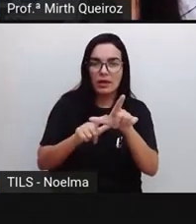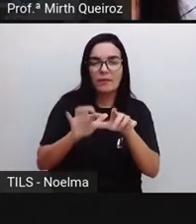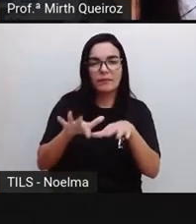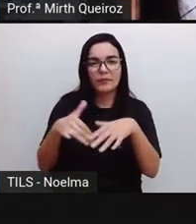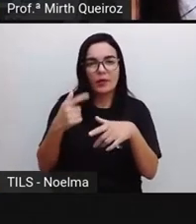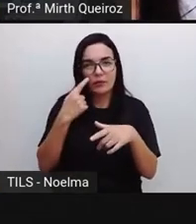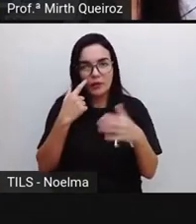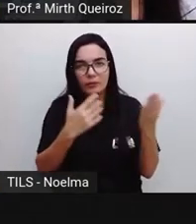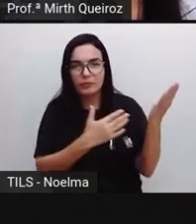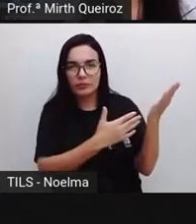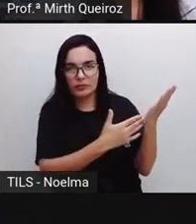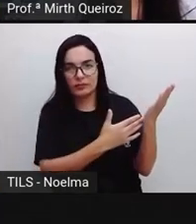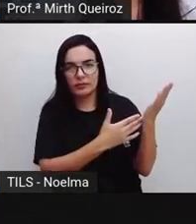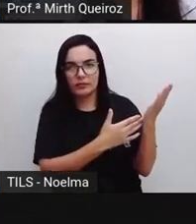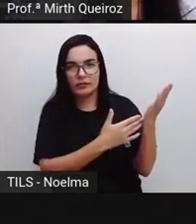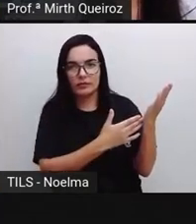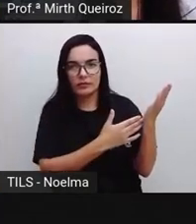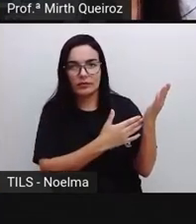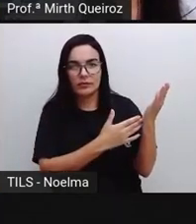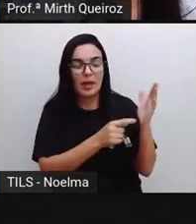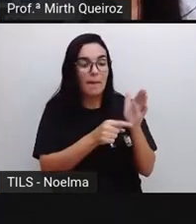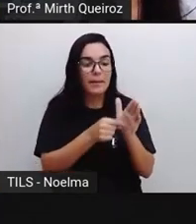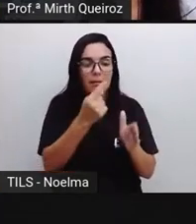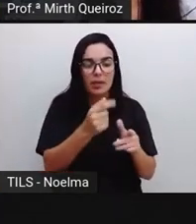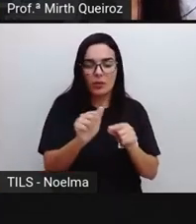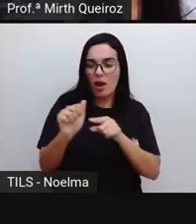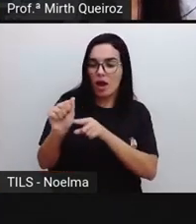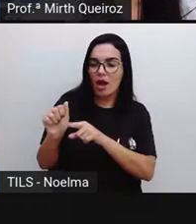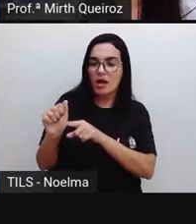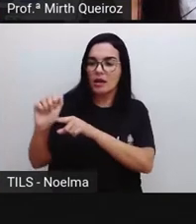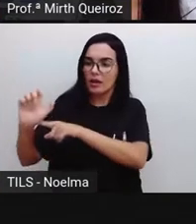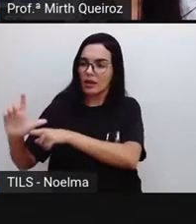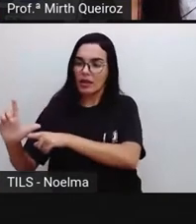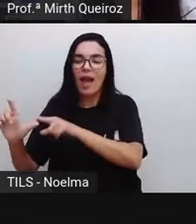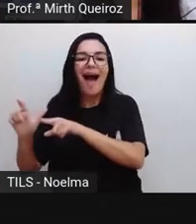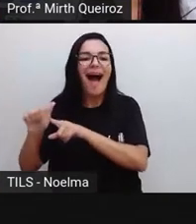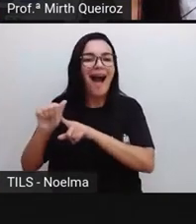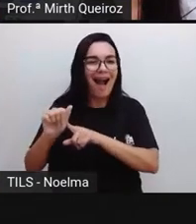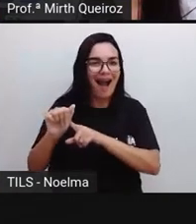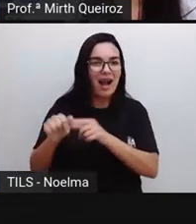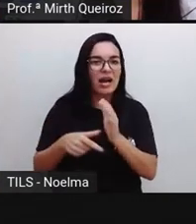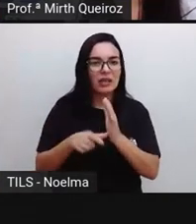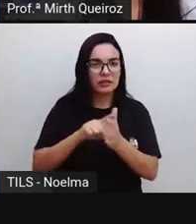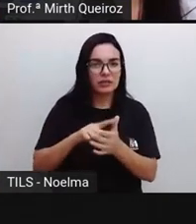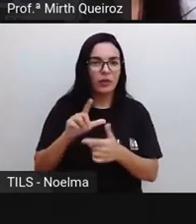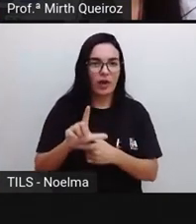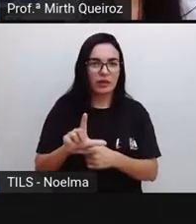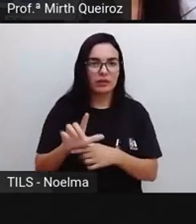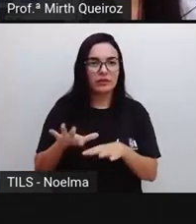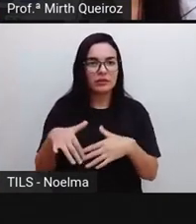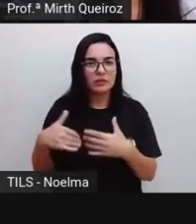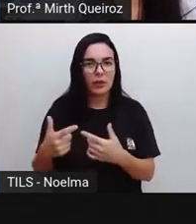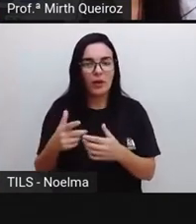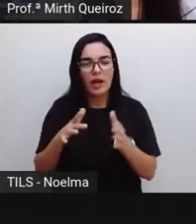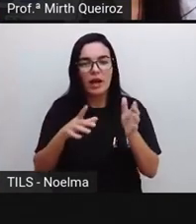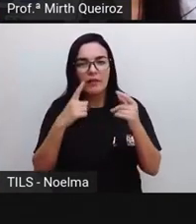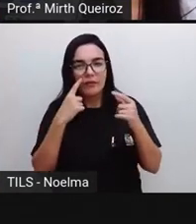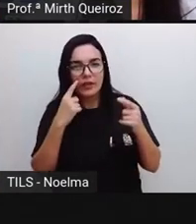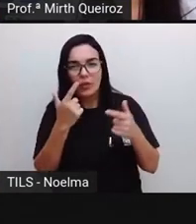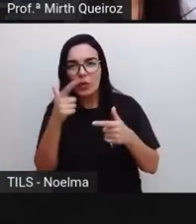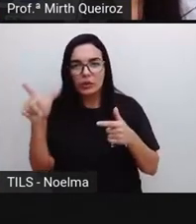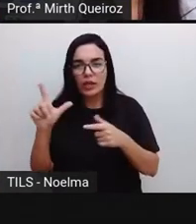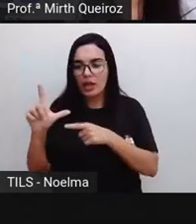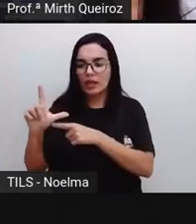aqui também, depois do I. Então, quem é que vai vir primeiro? O facial, porque o A vem antes do L. Aí, analisando a próxima